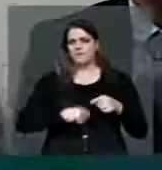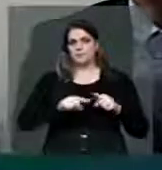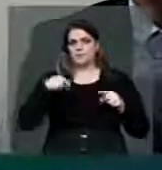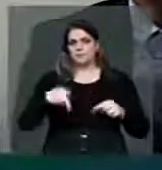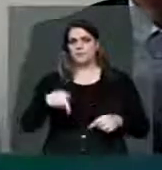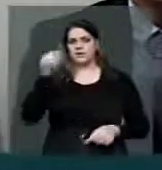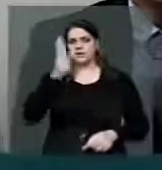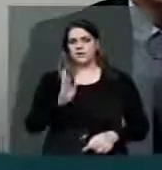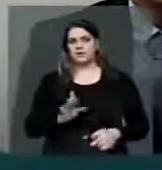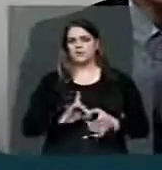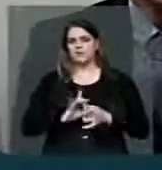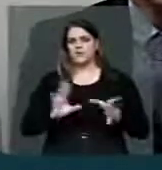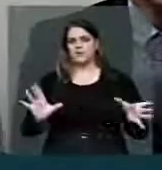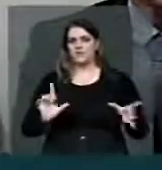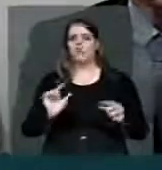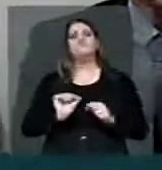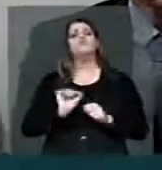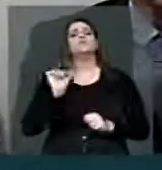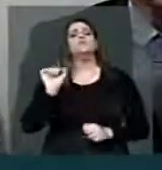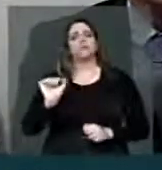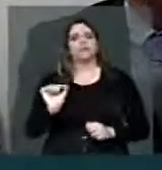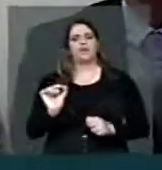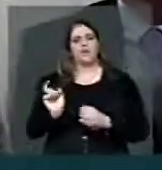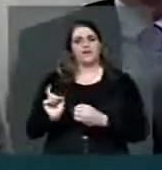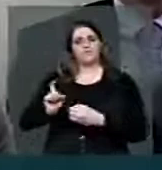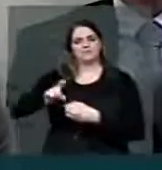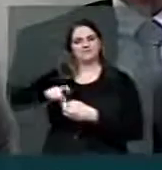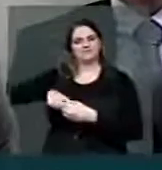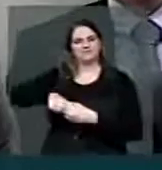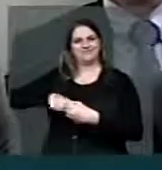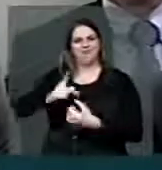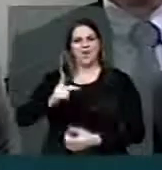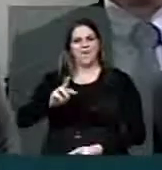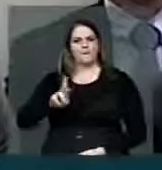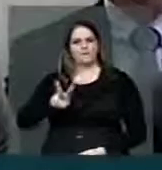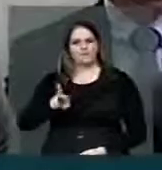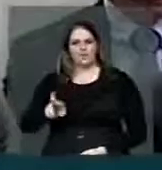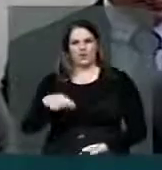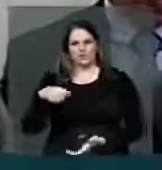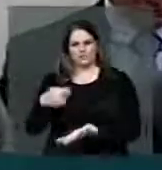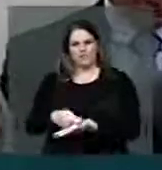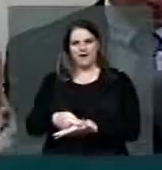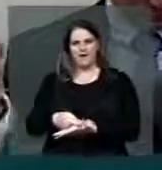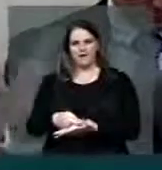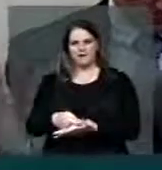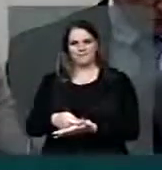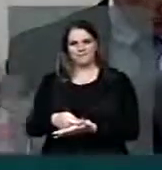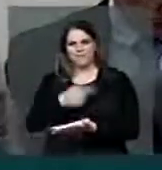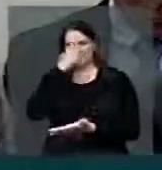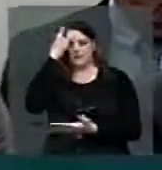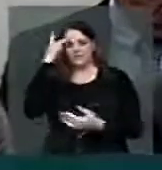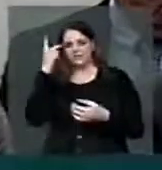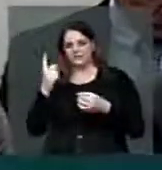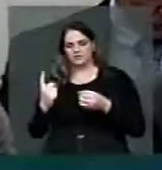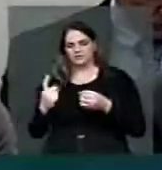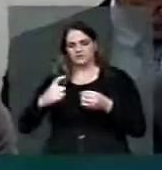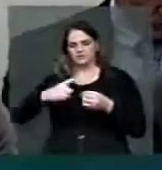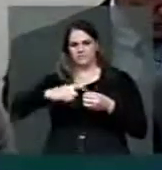O que ela faz? Ela se associa a provedores de conexão, a quem a gente paga para ter acesso à internet, aos donos dos cabos.